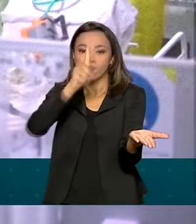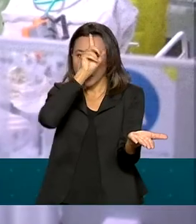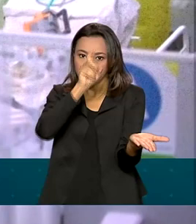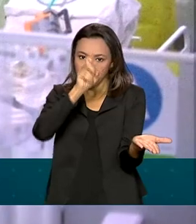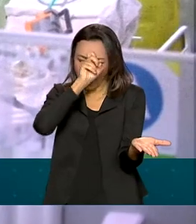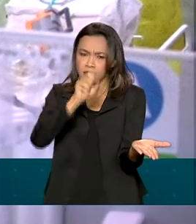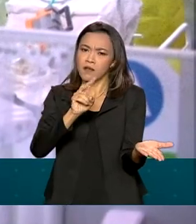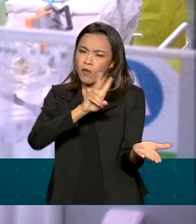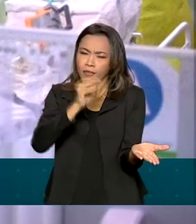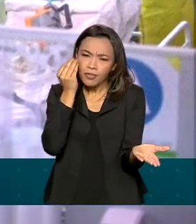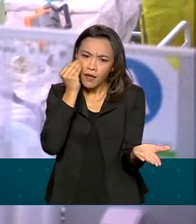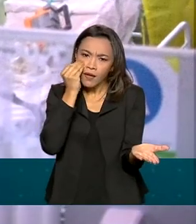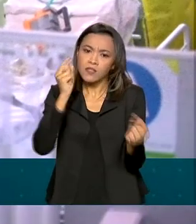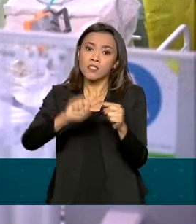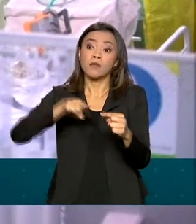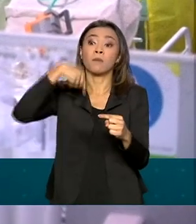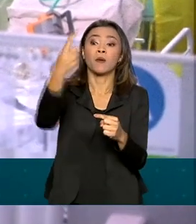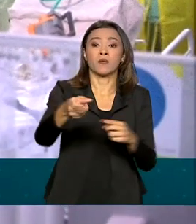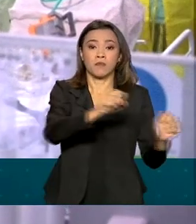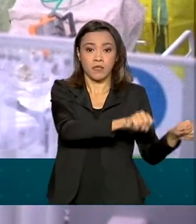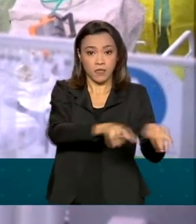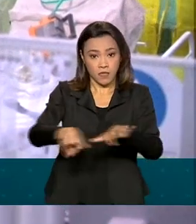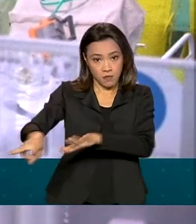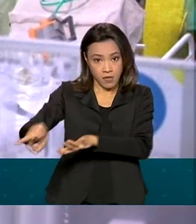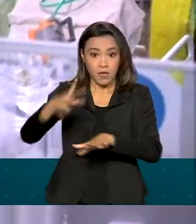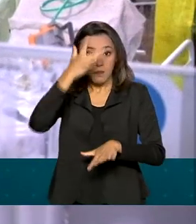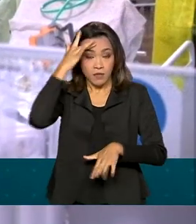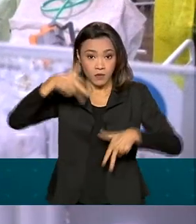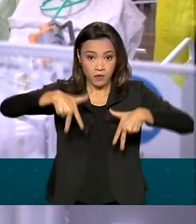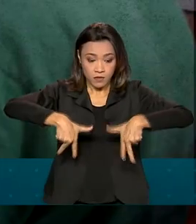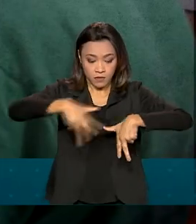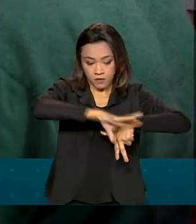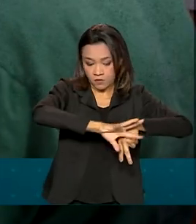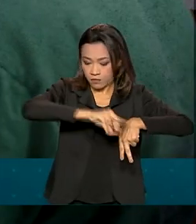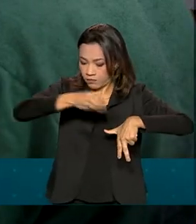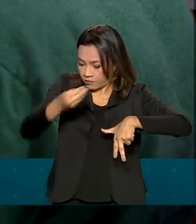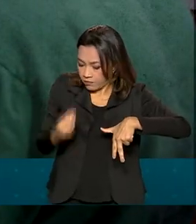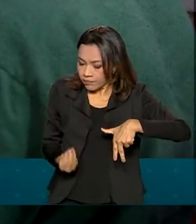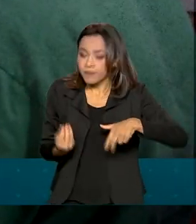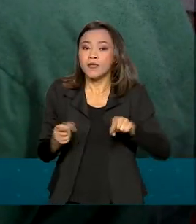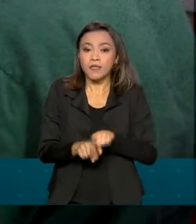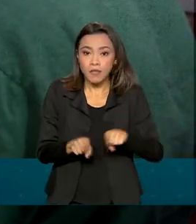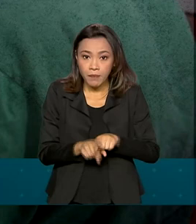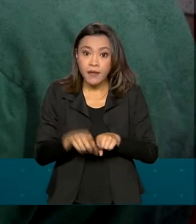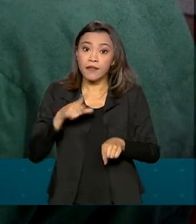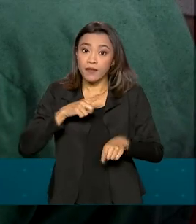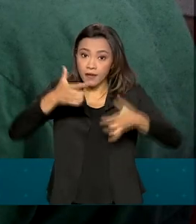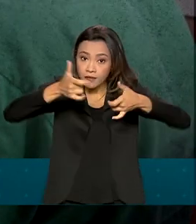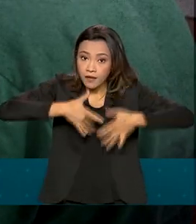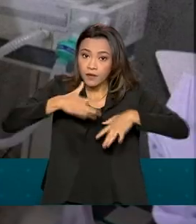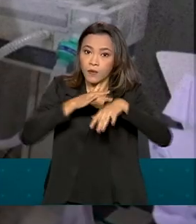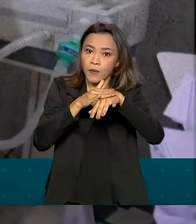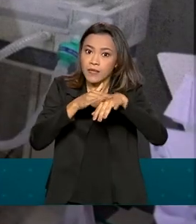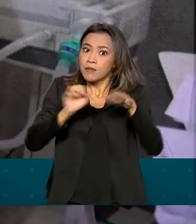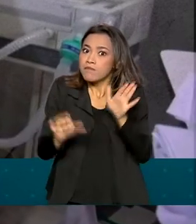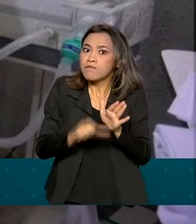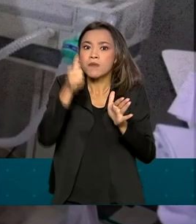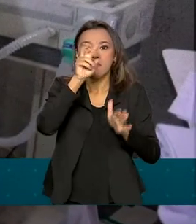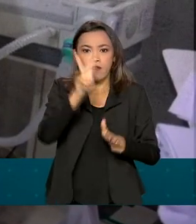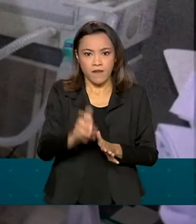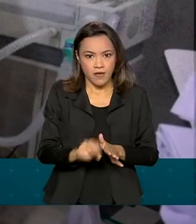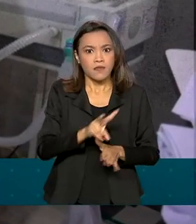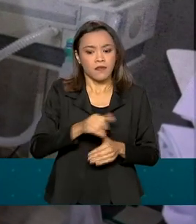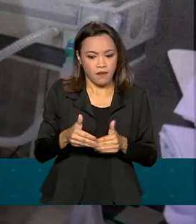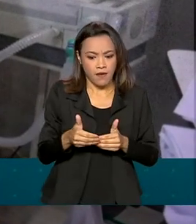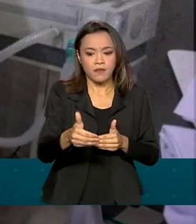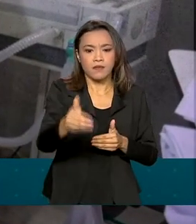começar na próxima semana em pacientes transplantados e com comorbidades. Será a primeira vez que o material será